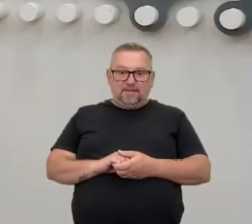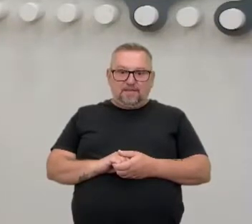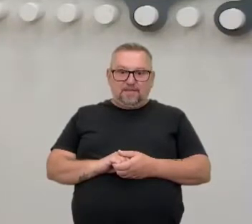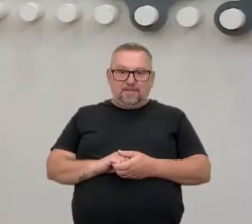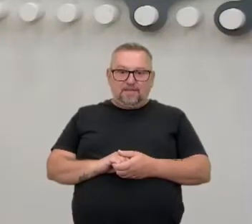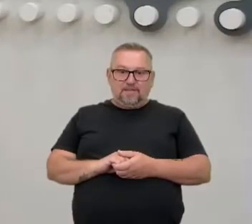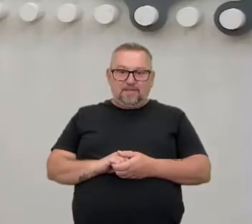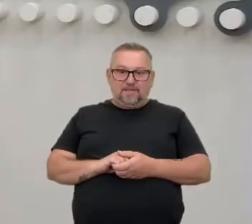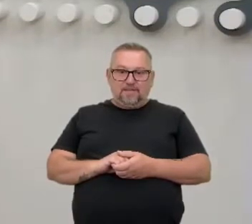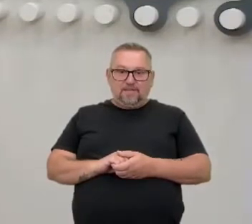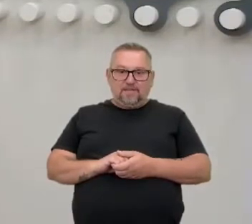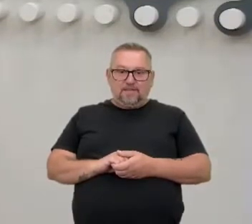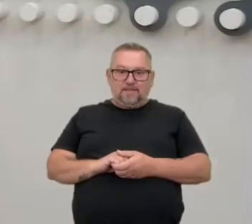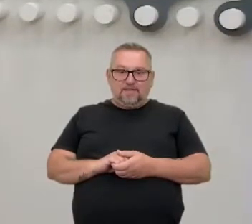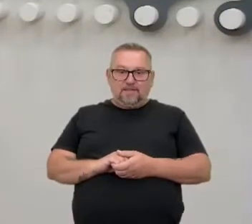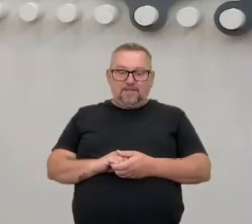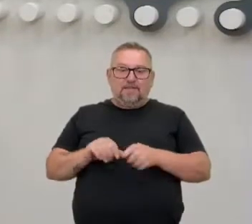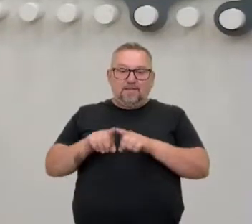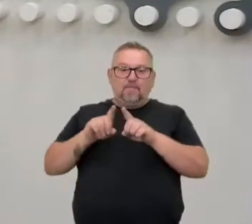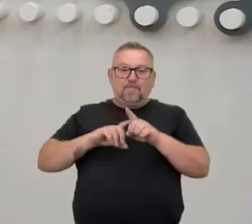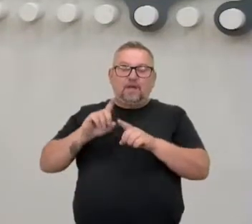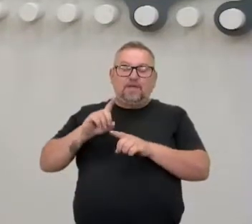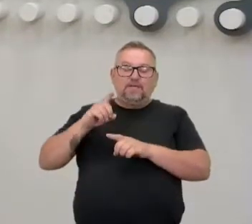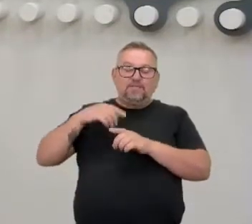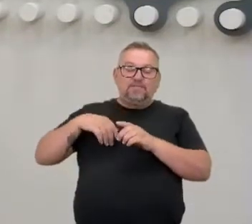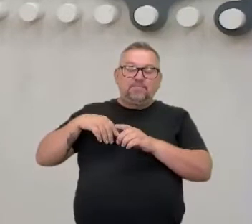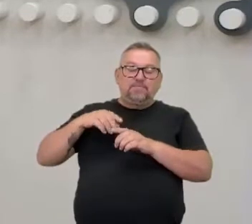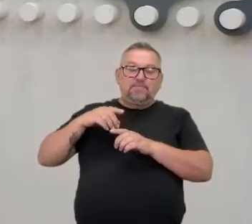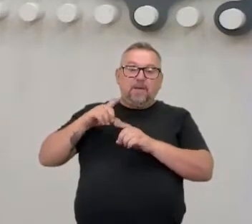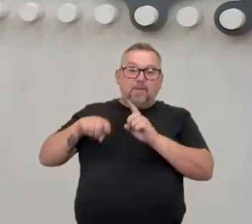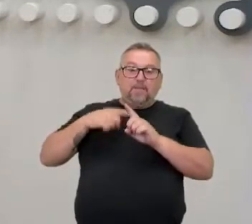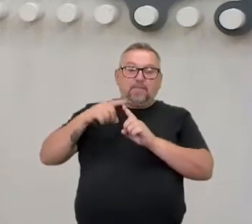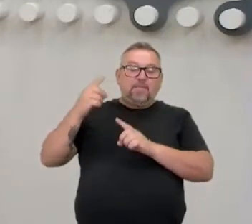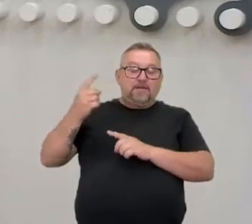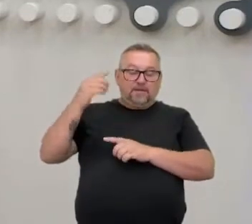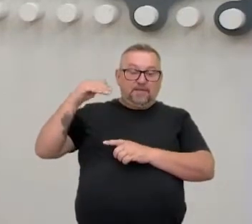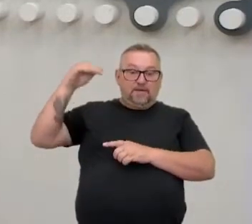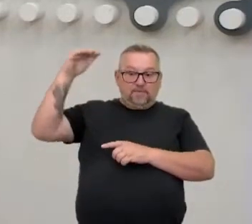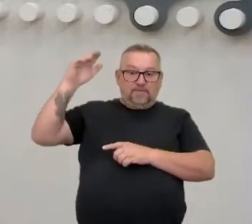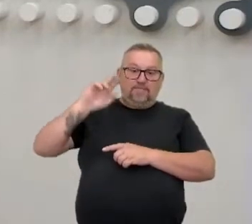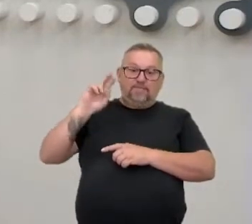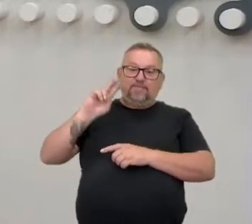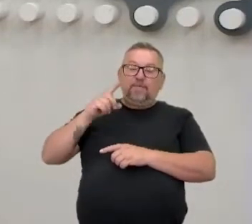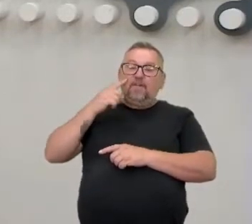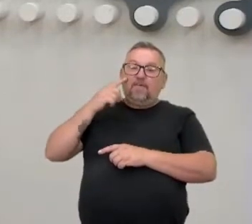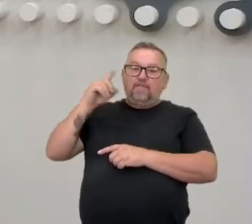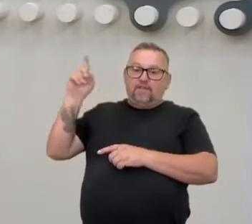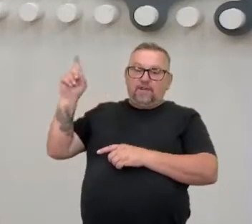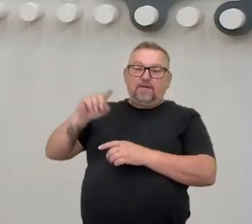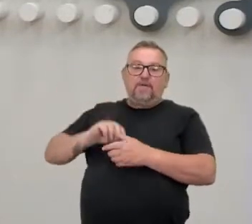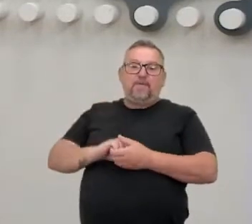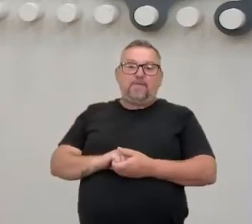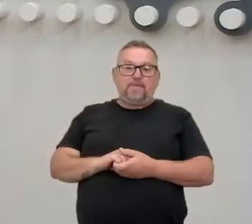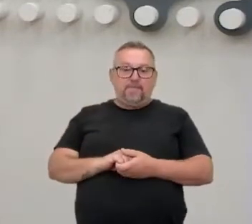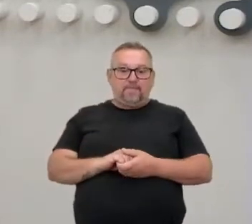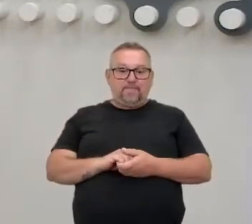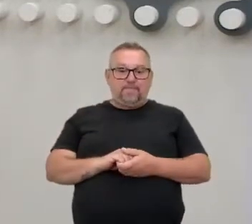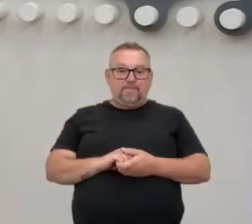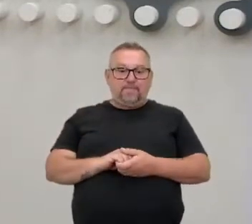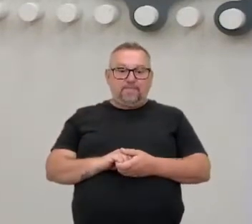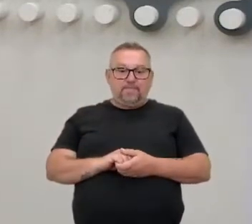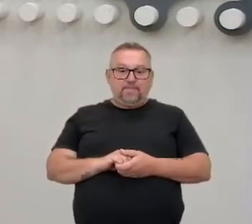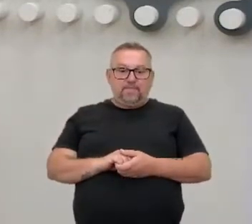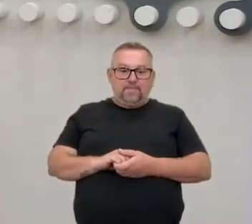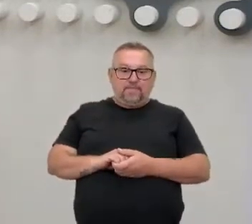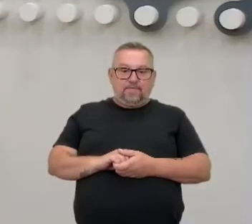estômago. E as defesas altas, pra defender chute, ou alguma coisa assim. E os chutes, no Karate Kyokushin, é